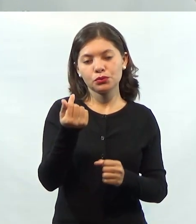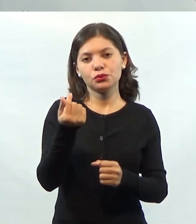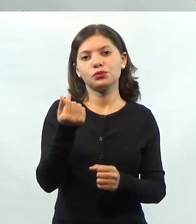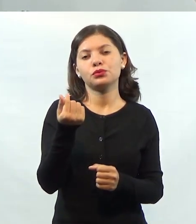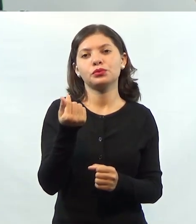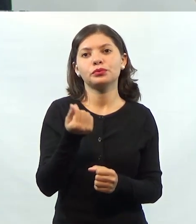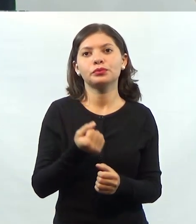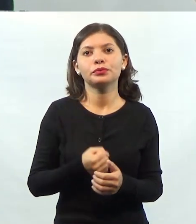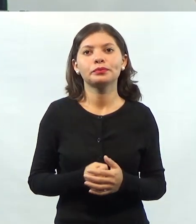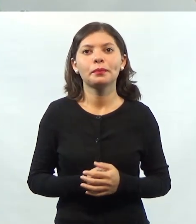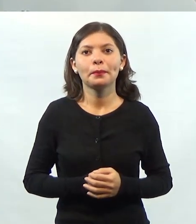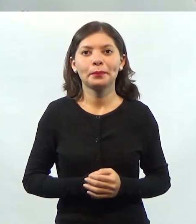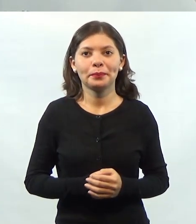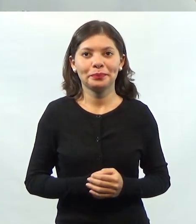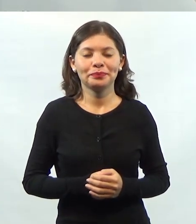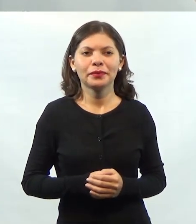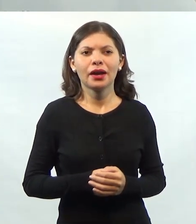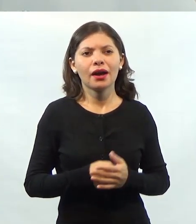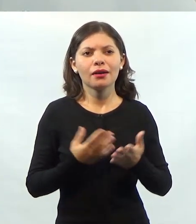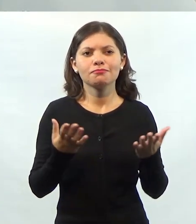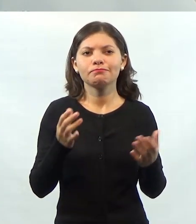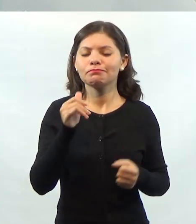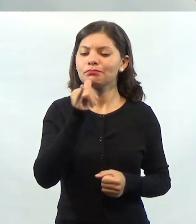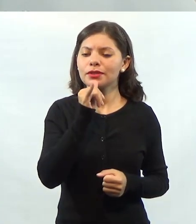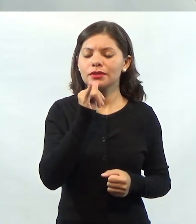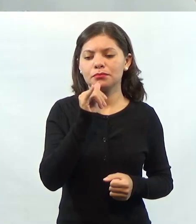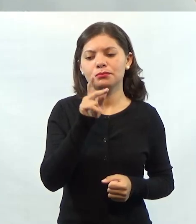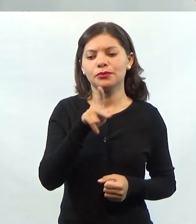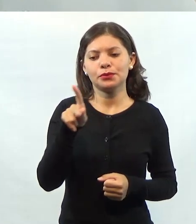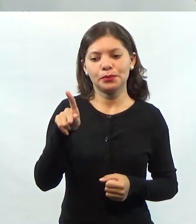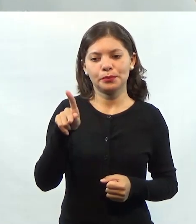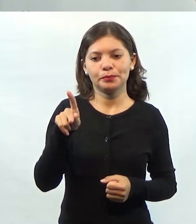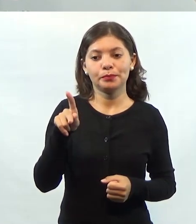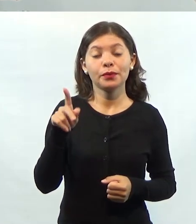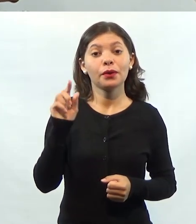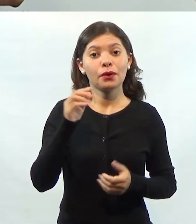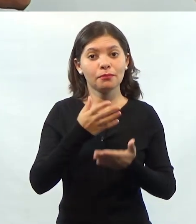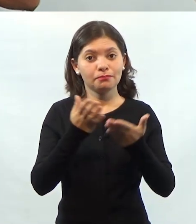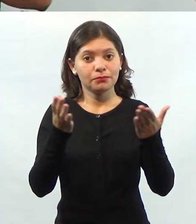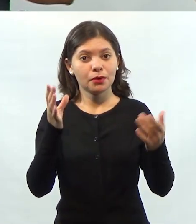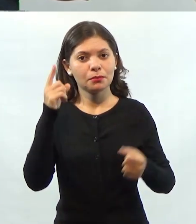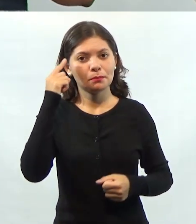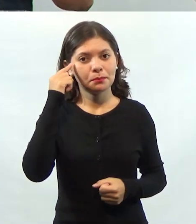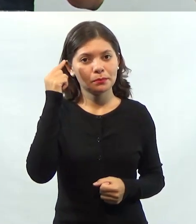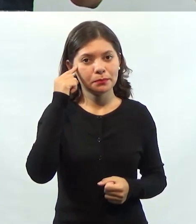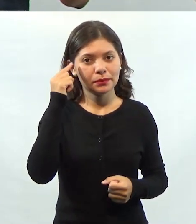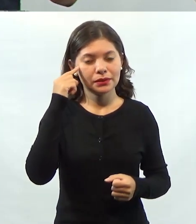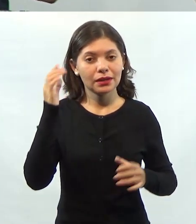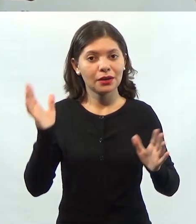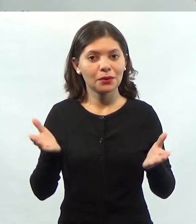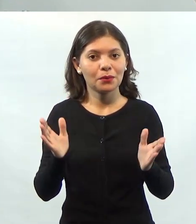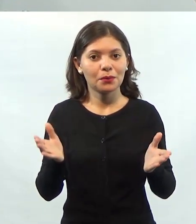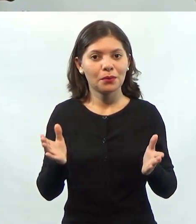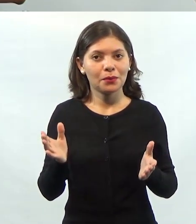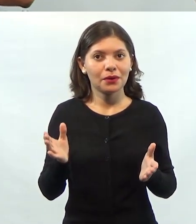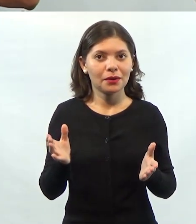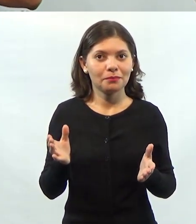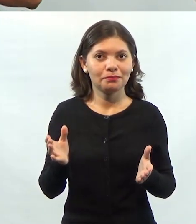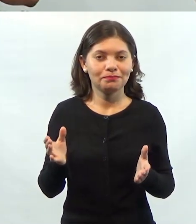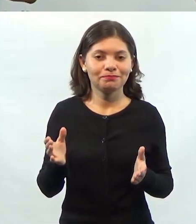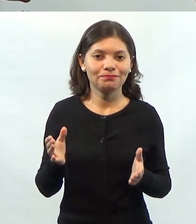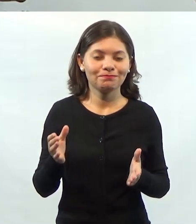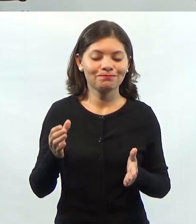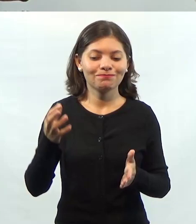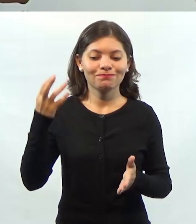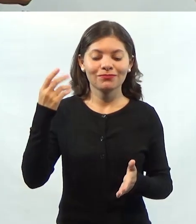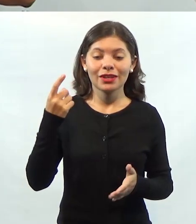Então, ah, dá um exemplo, professor. Vamos pensar, agora nós acabamos de passar por uma